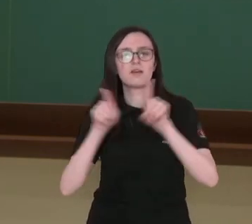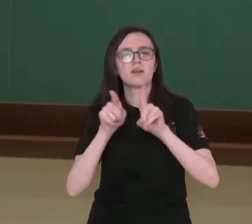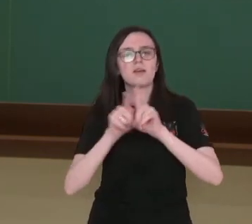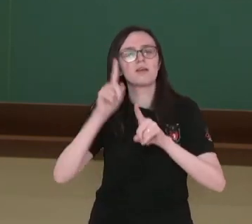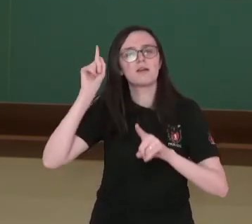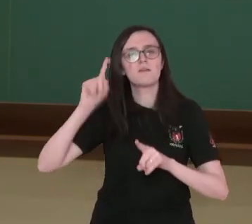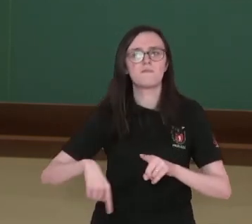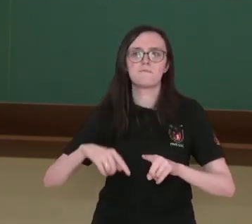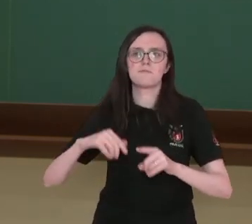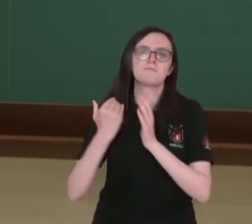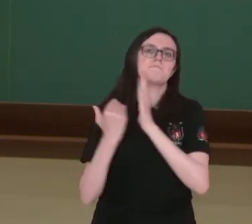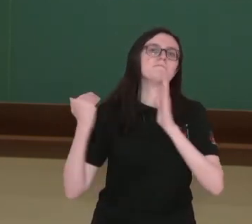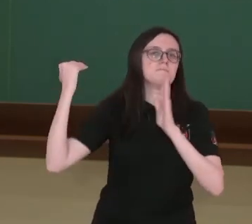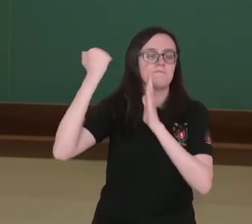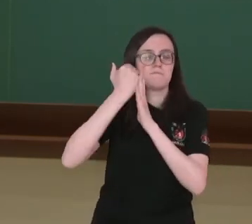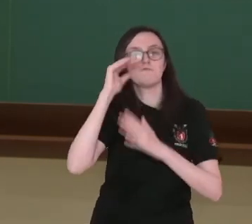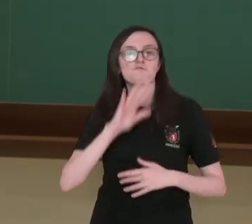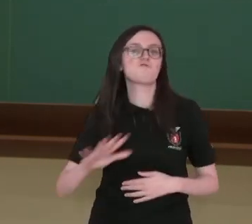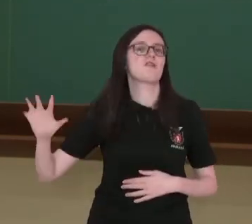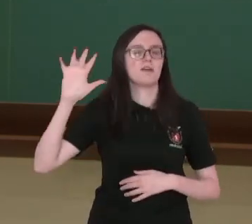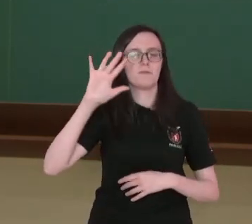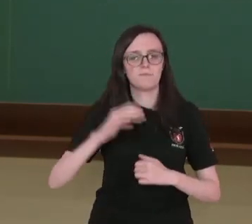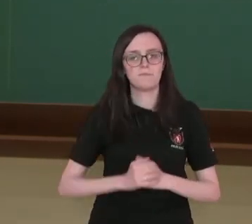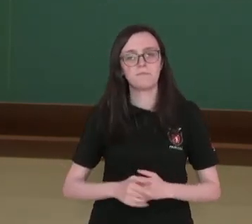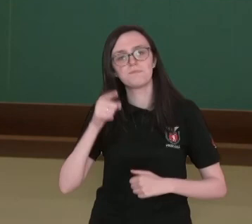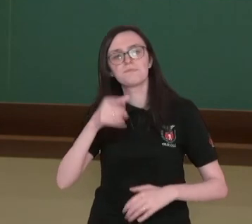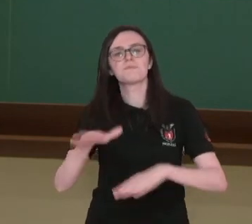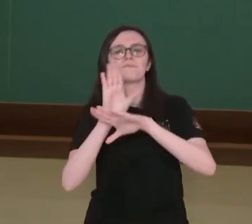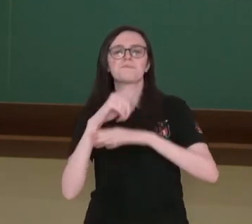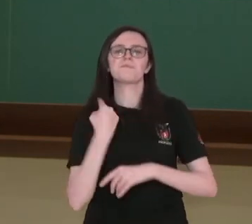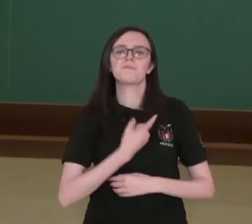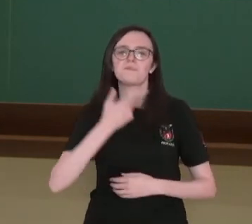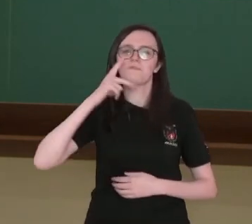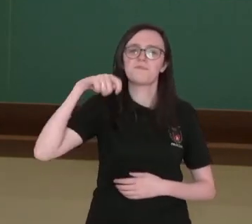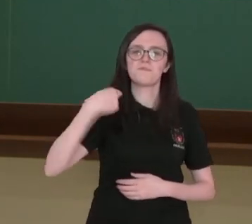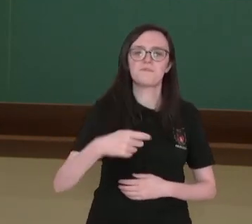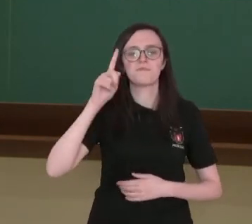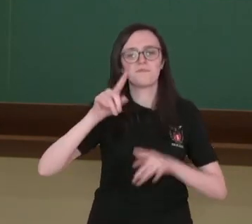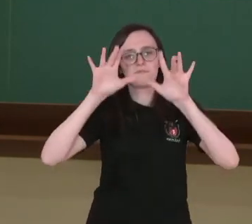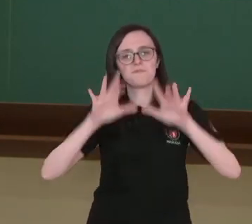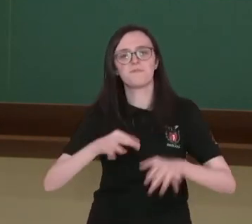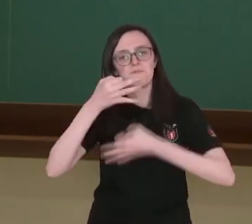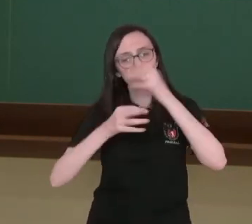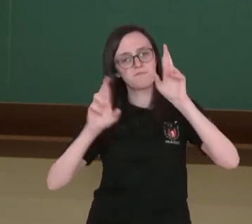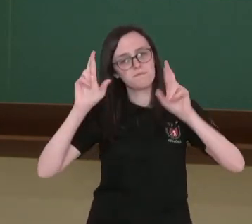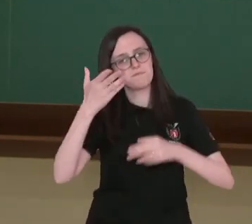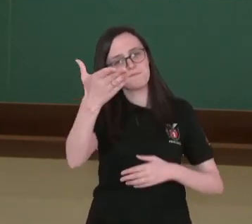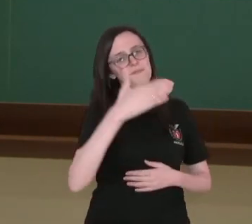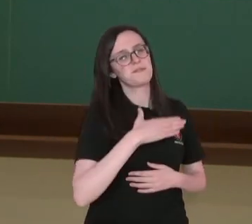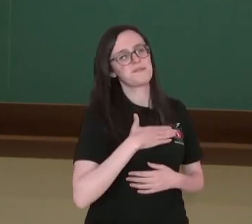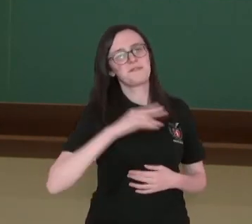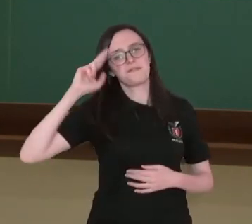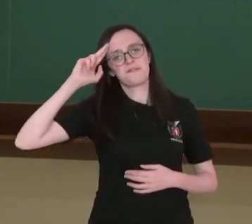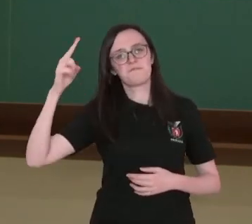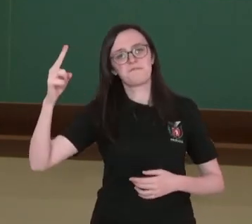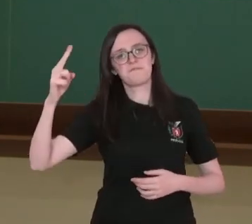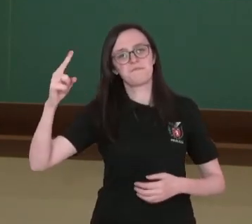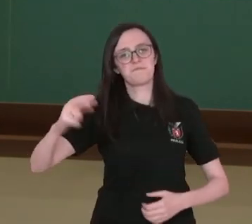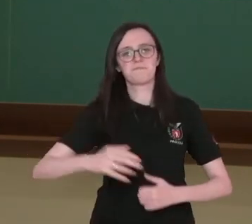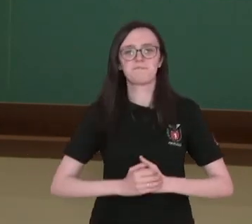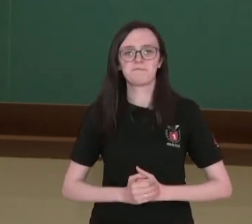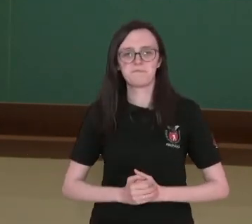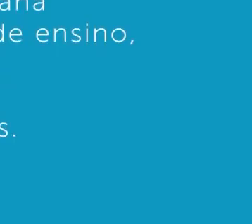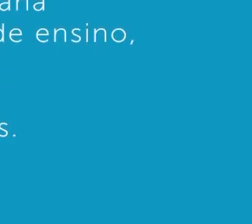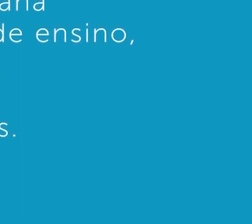extremas e generalizações. Nesse vídeo, falamos sobre artigo e opinião. Espero que vocês tenham gostado. Até breve!